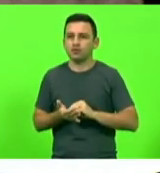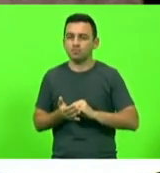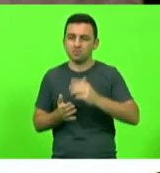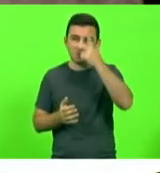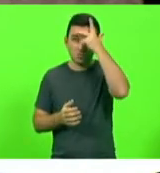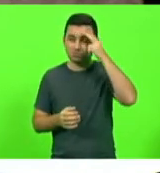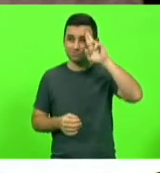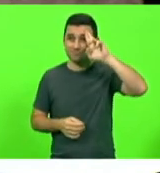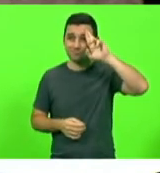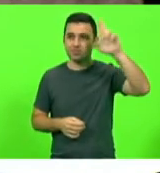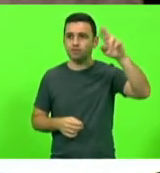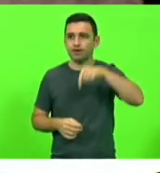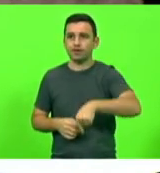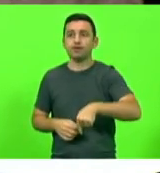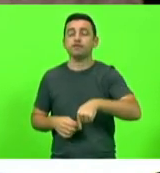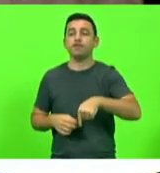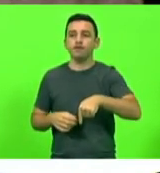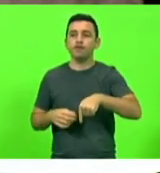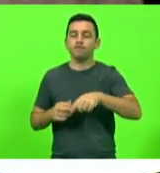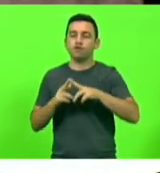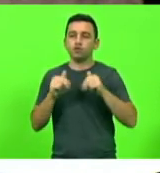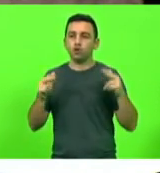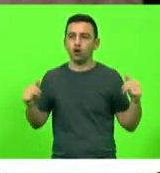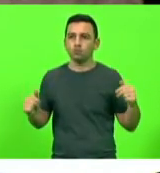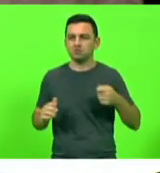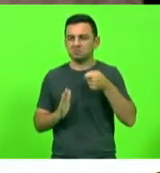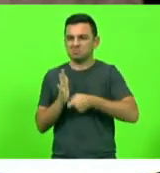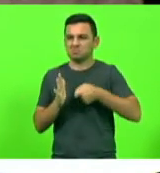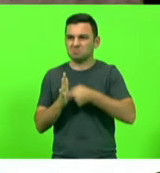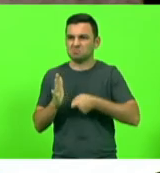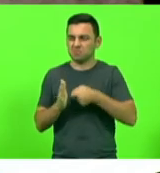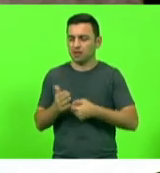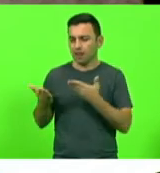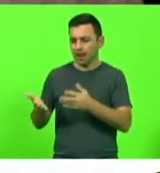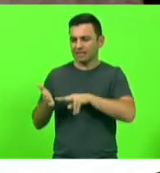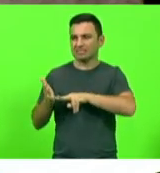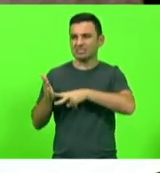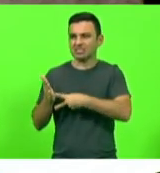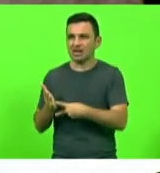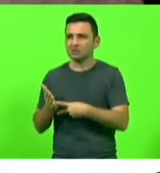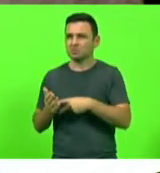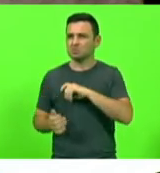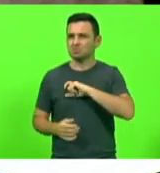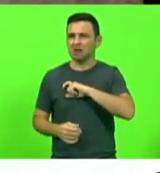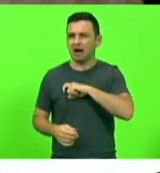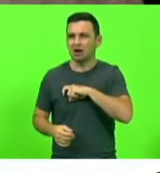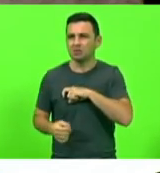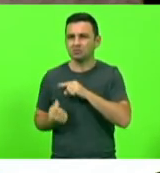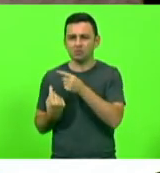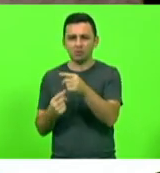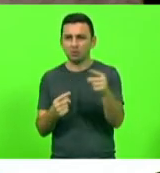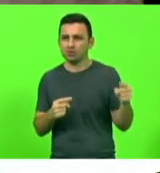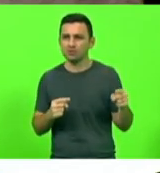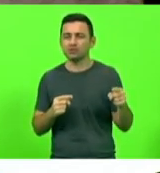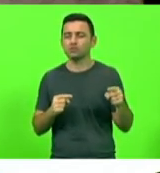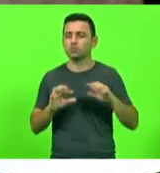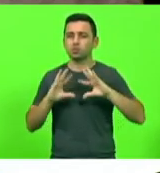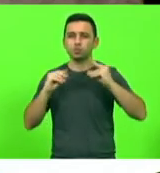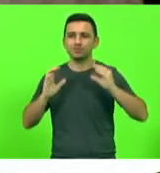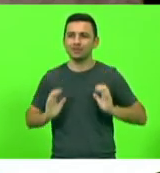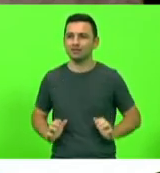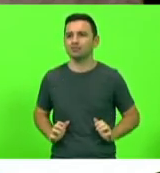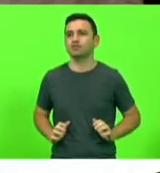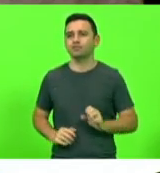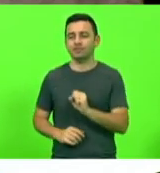coragem e com disposição para enfrentar esse sindicato que tanto mal faz ao cidadão de Florianópolis, eu torço